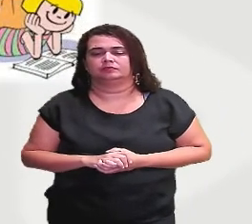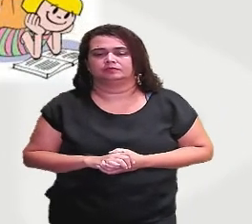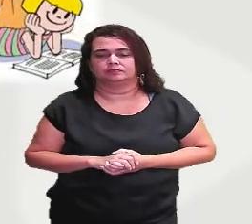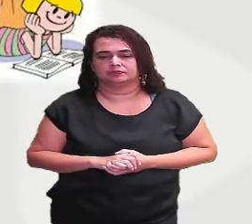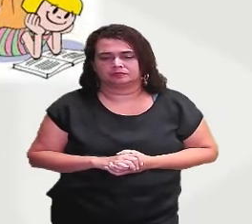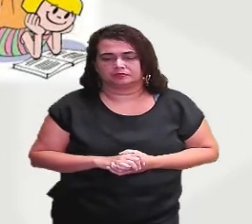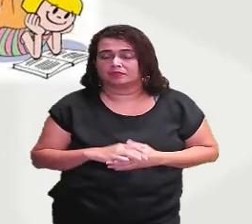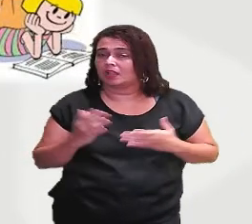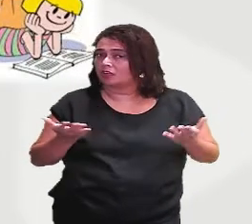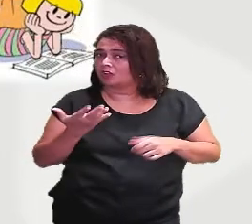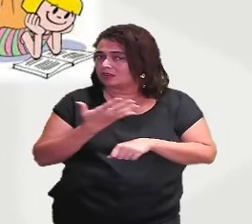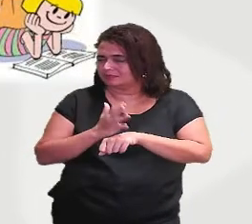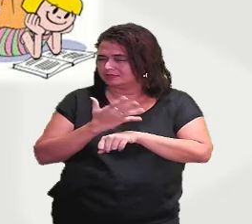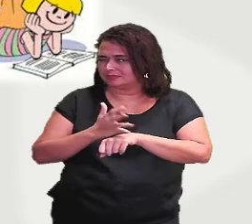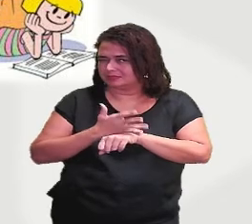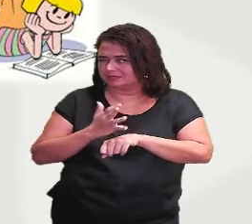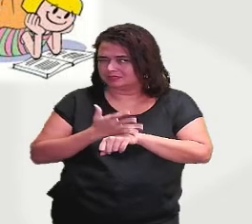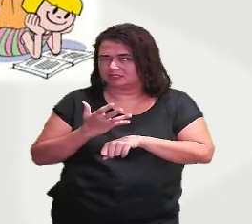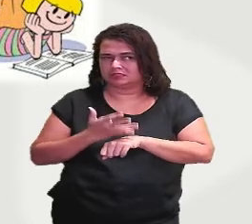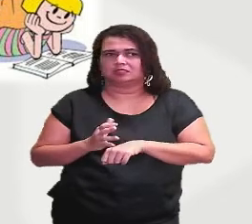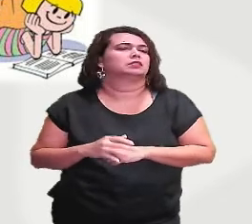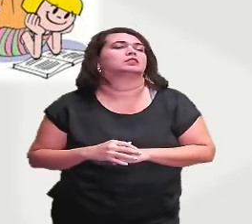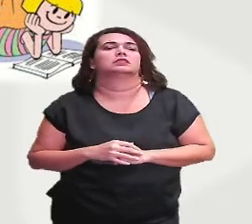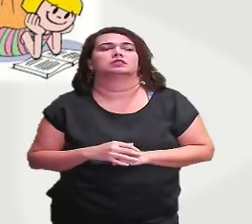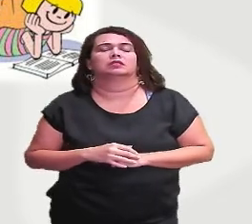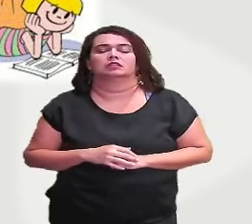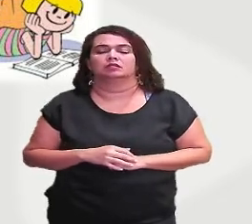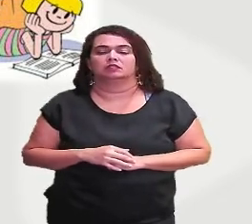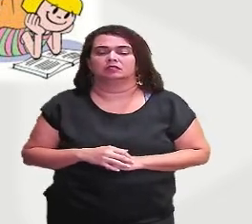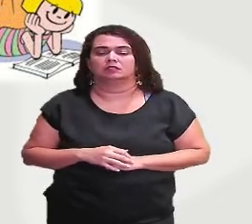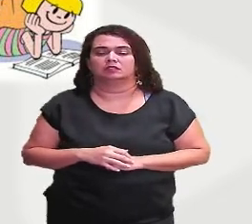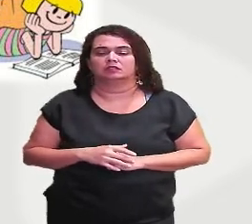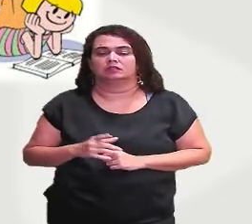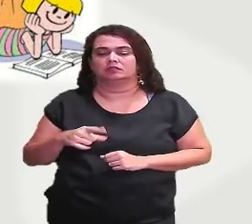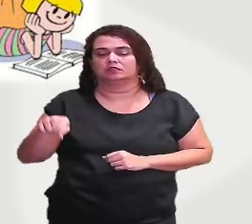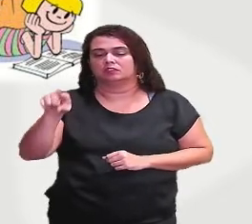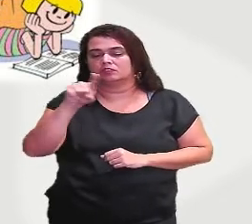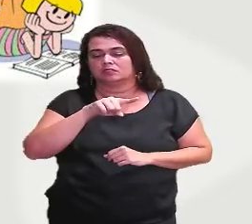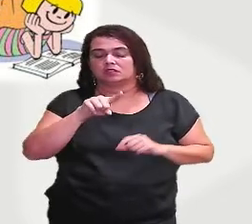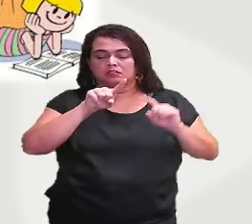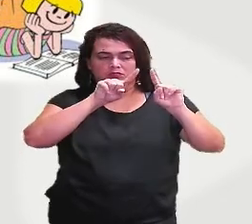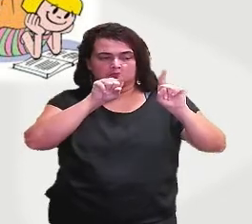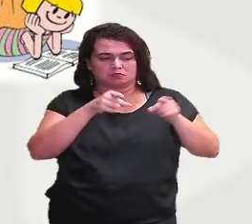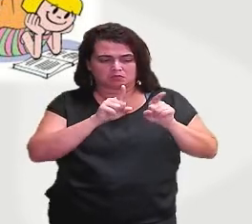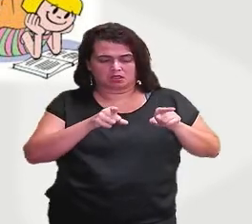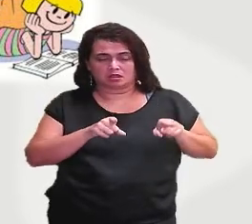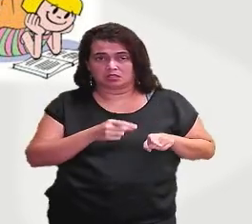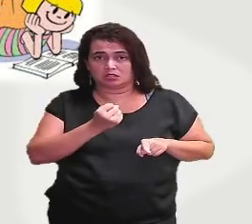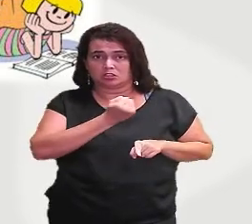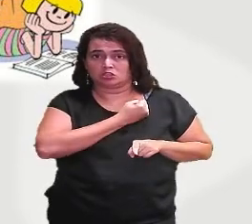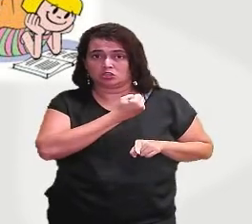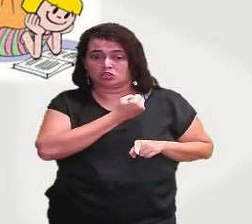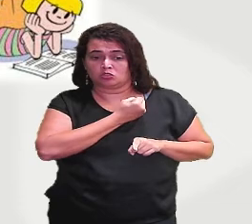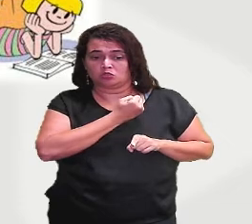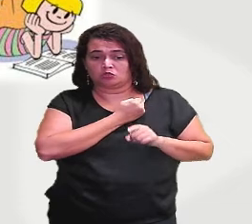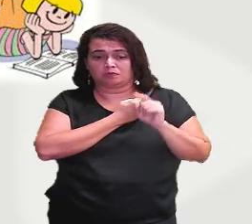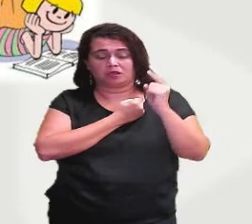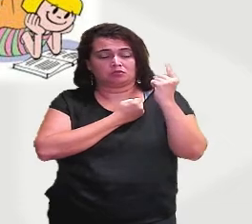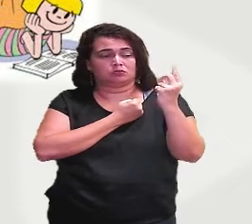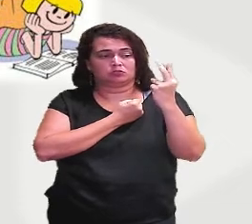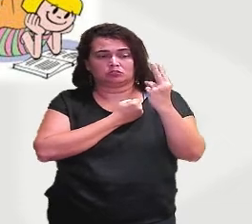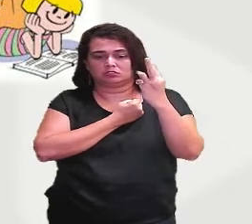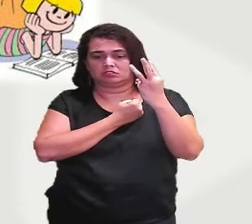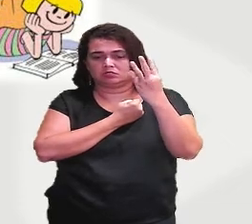Então, praticar um pouquinho. Escreva nos parênteses os números correspondentes às relações